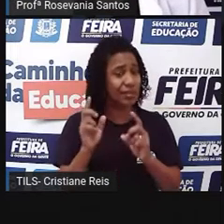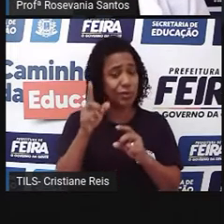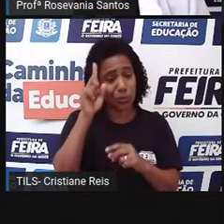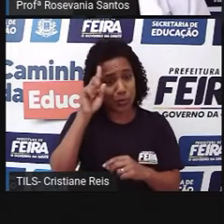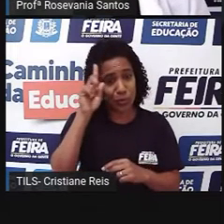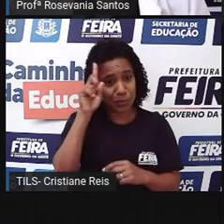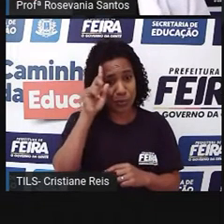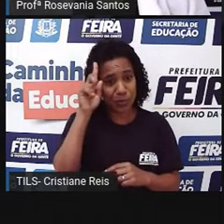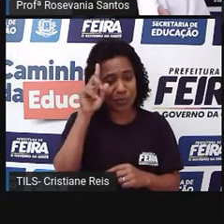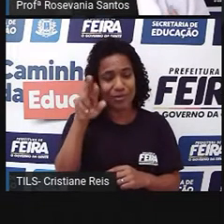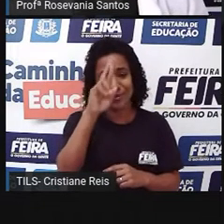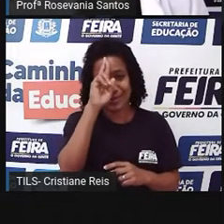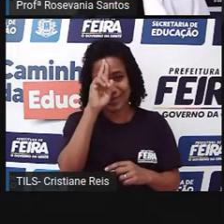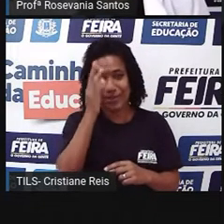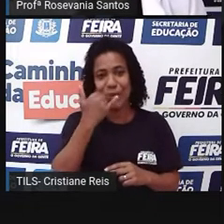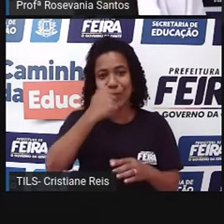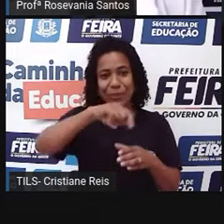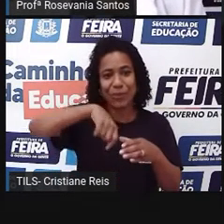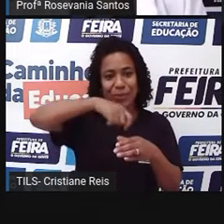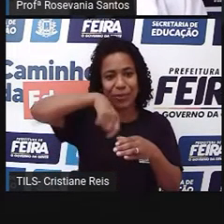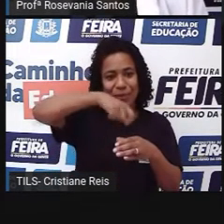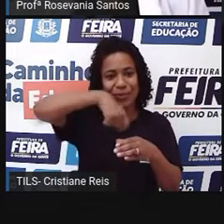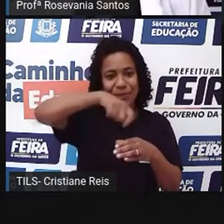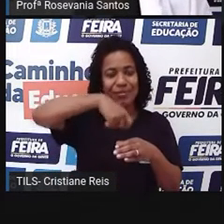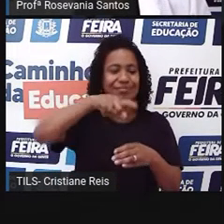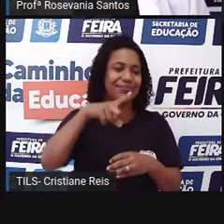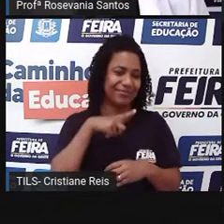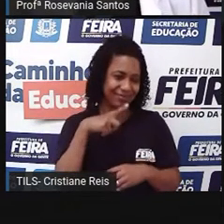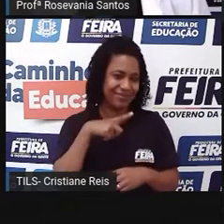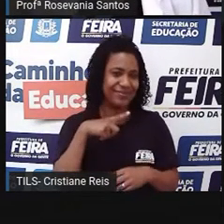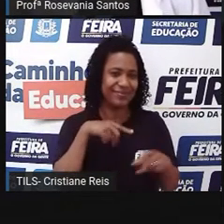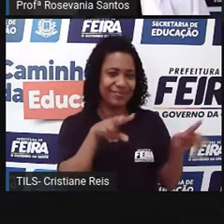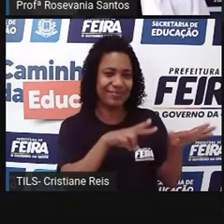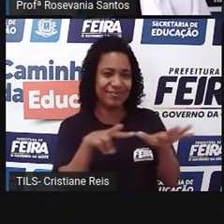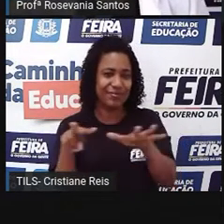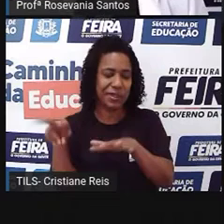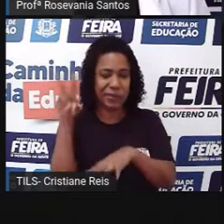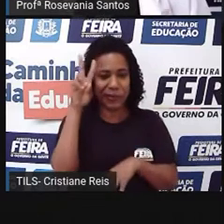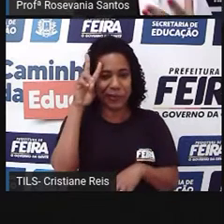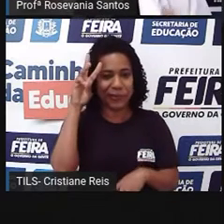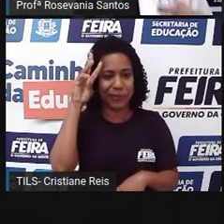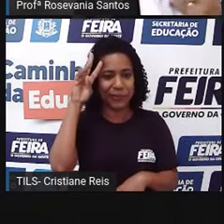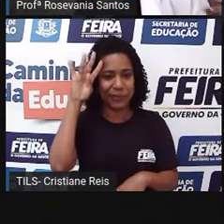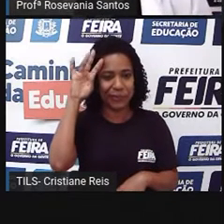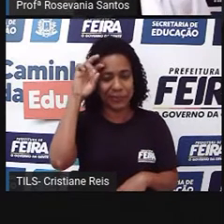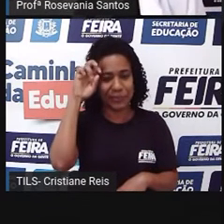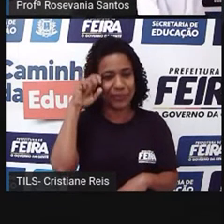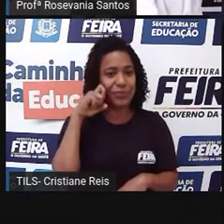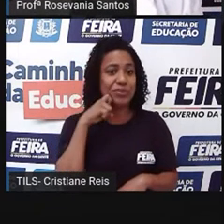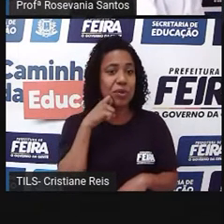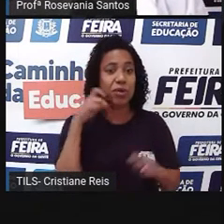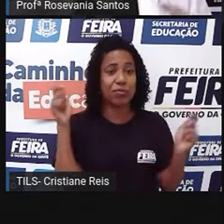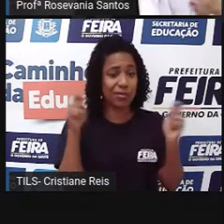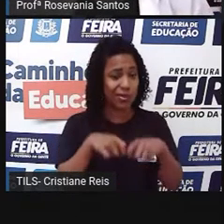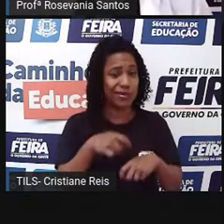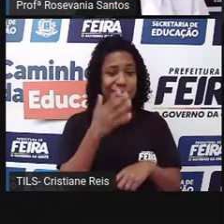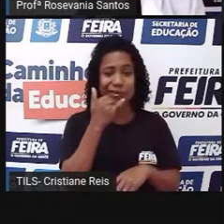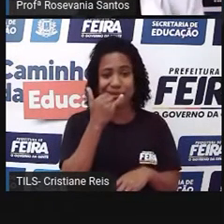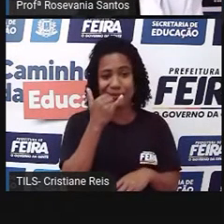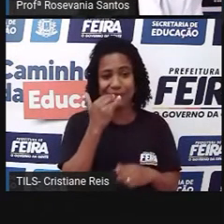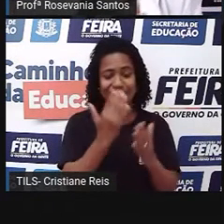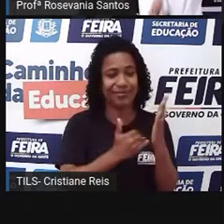né. Esses restaurantes ficam abertos durante a semana quase toda ali, que você pode degustar, né, dessas comidas